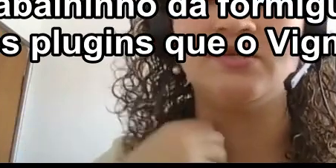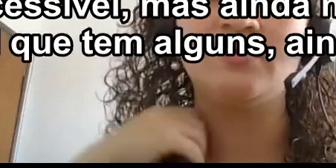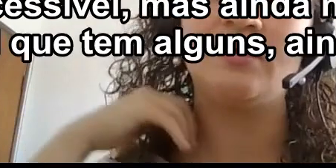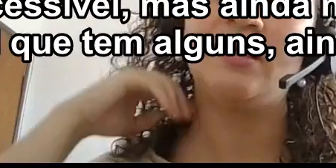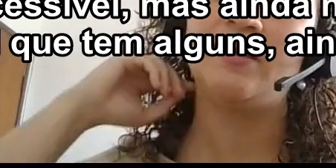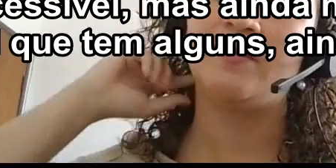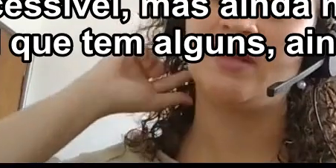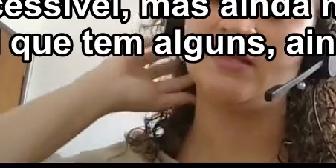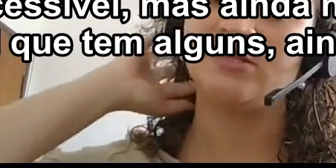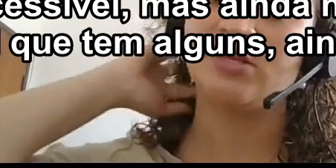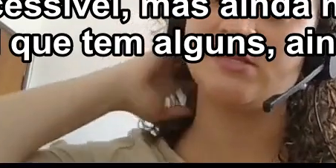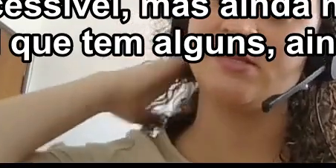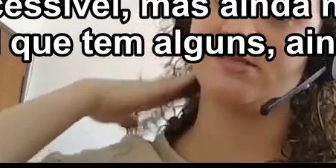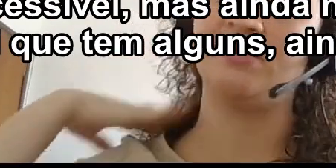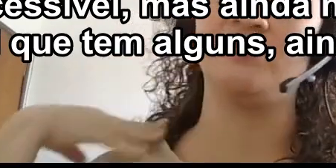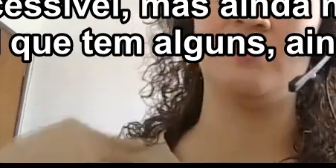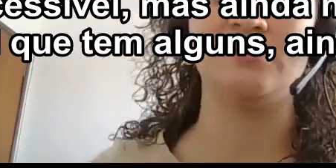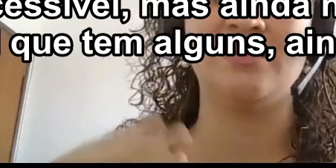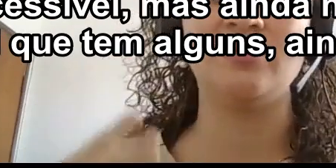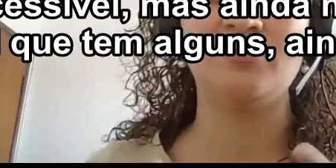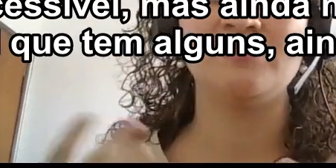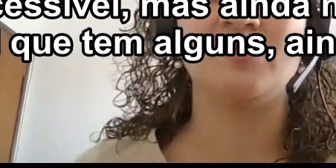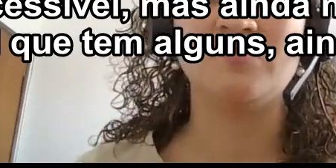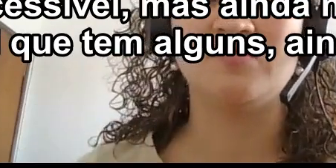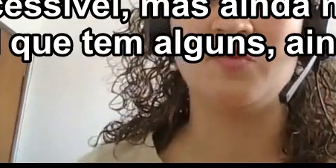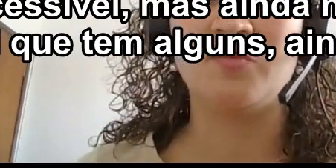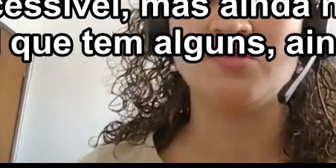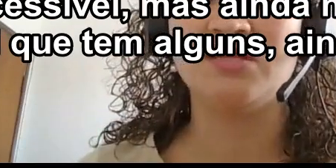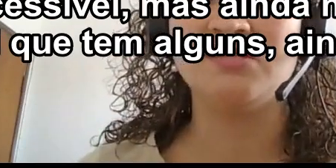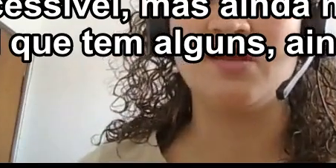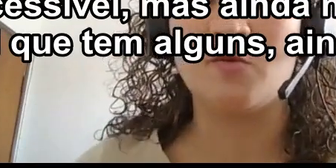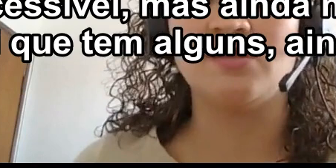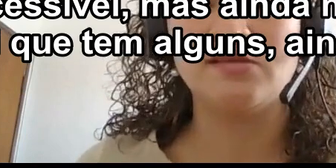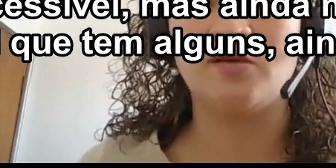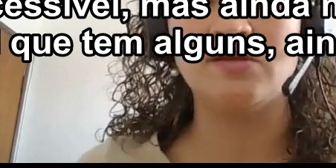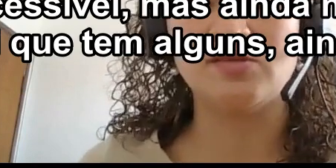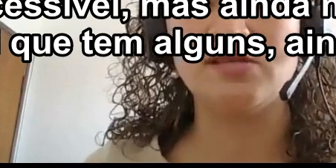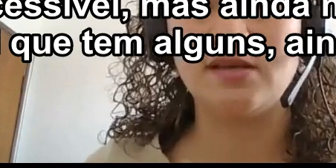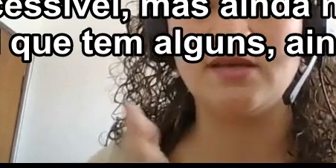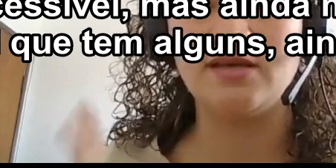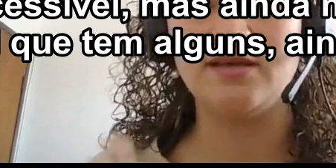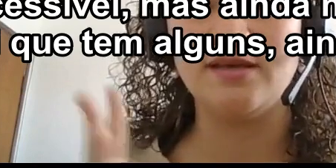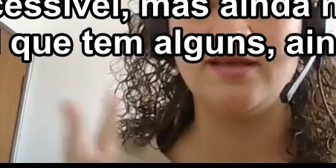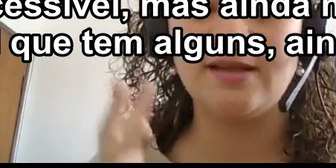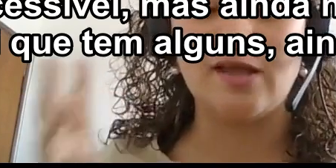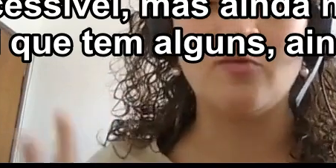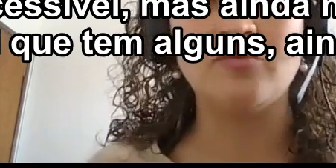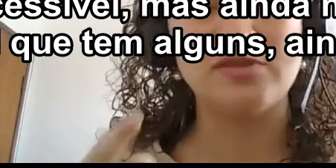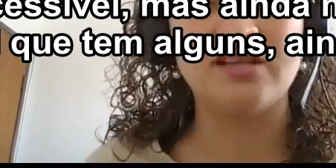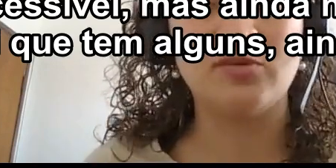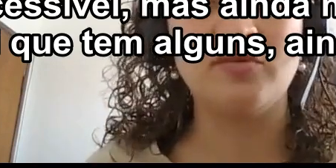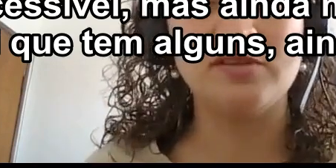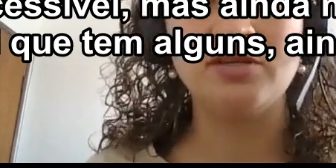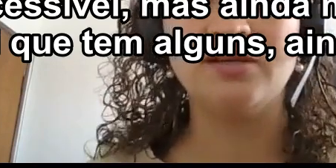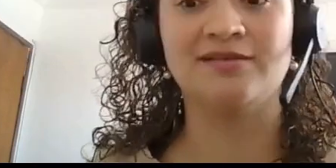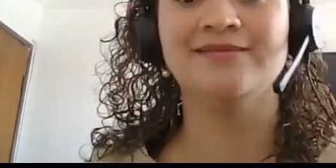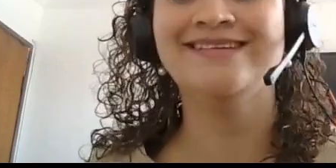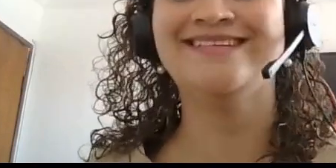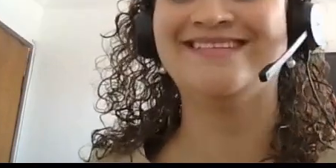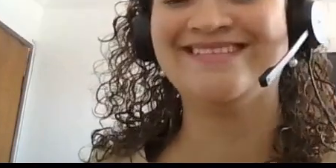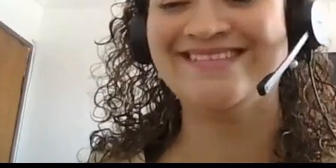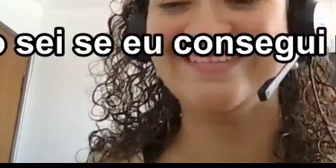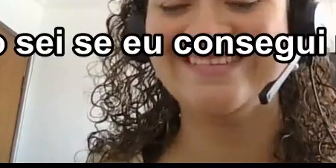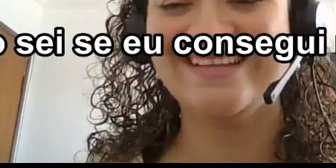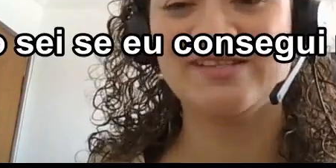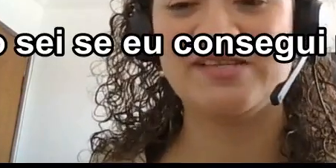utilizando para deixar acessível, mas ainda não posso dizer quais são, mas eu sei que tem alguns, ainda estou investigando.